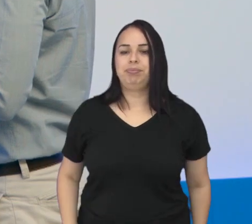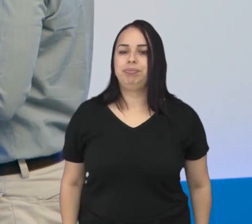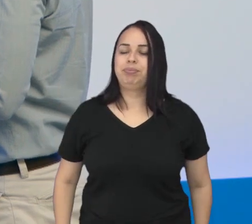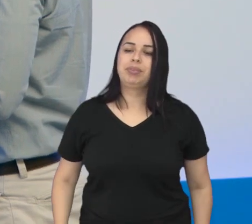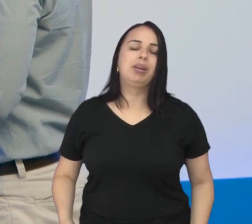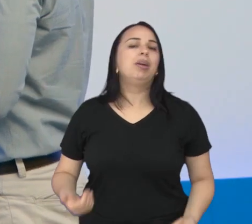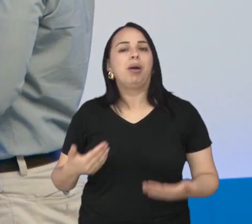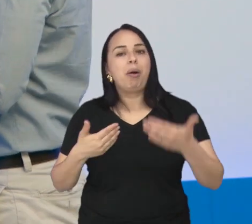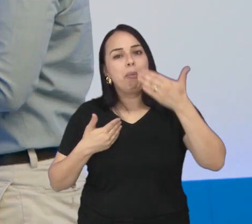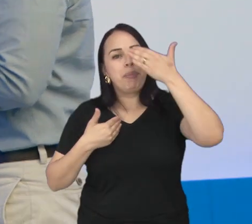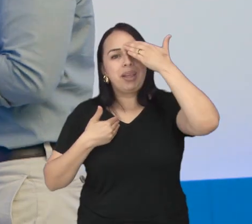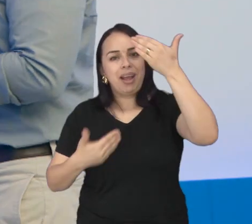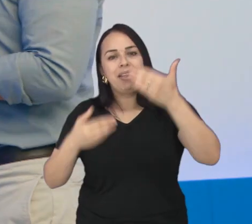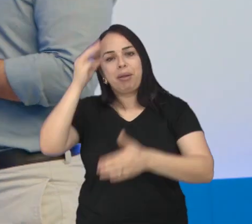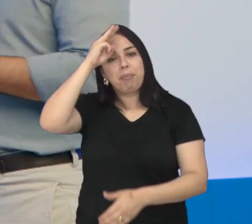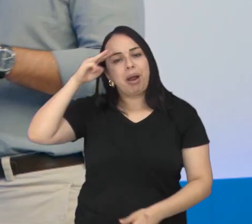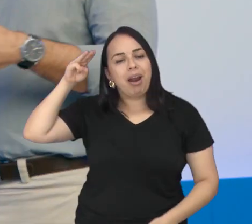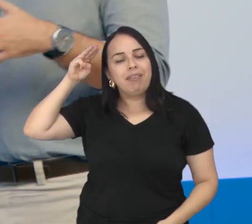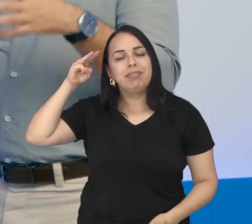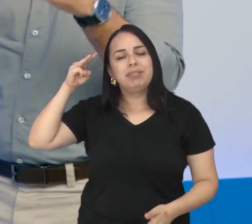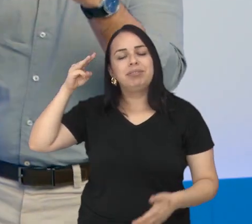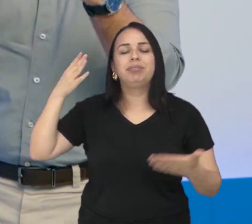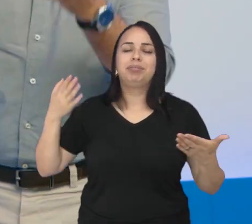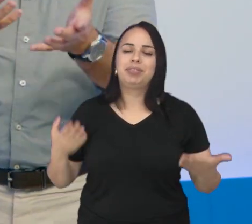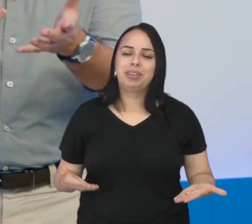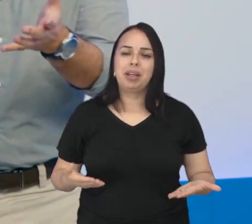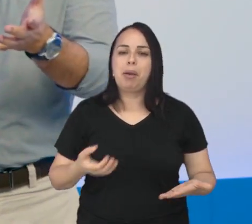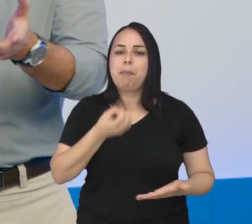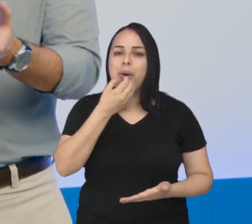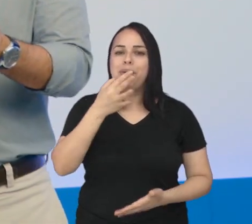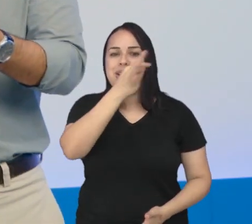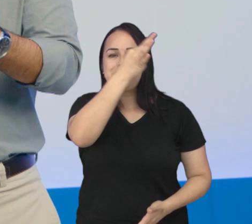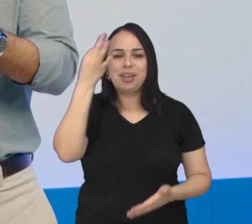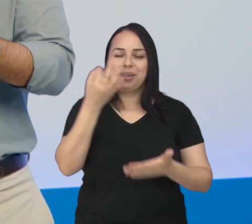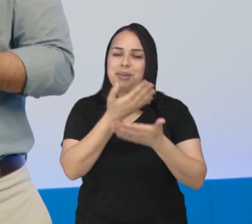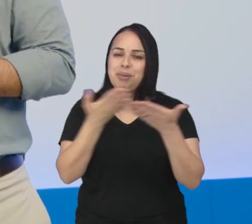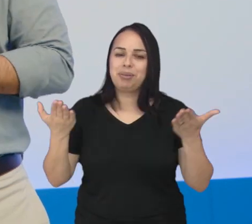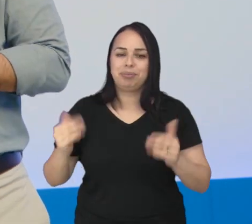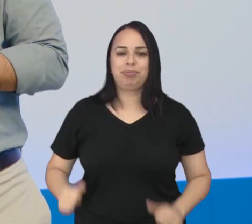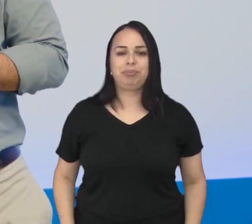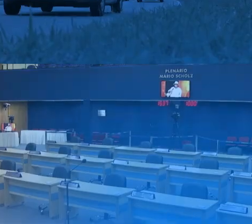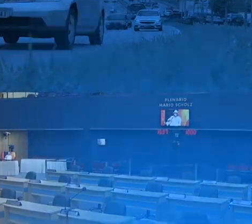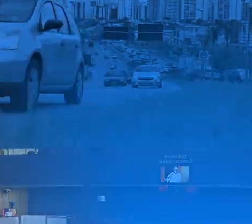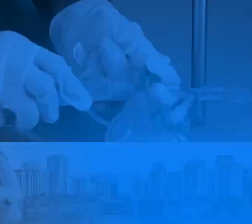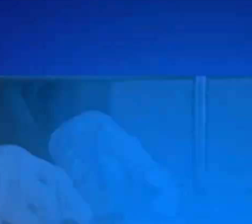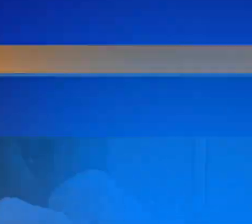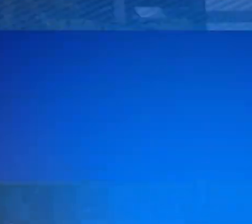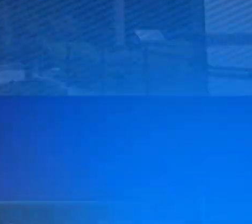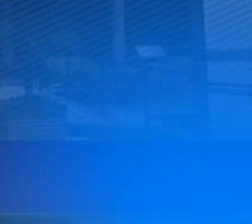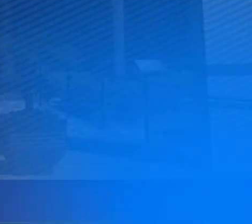Tchau, tchau. Muito obrigado, Marvin. Como o Marvin falou, pessoal, boa sorte aí para todo mundo.